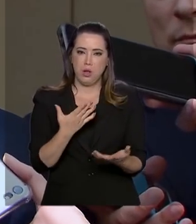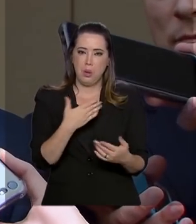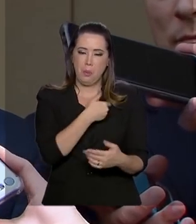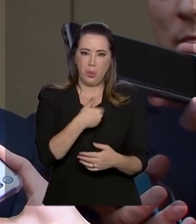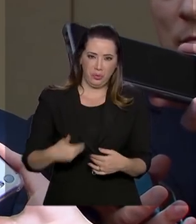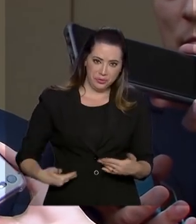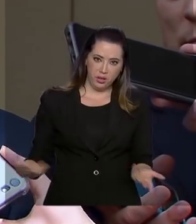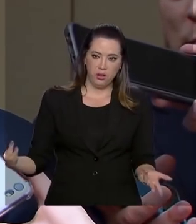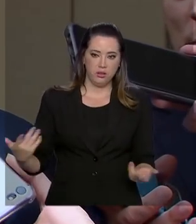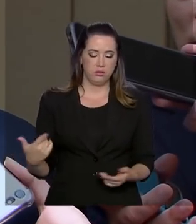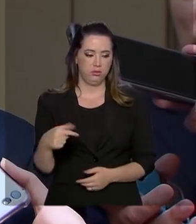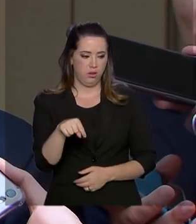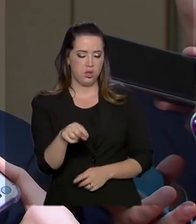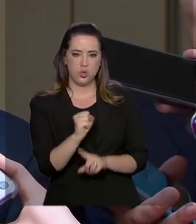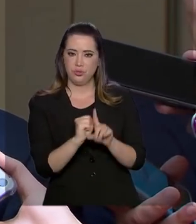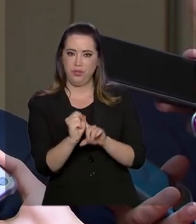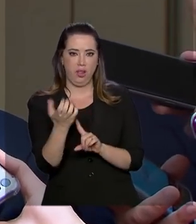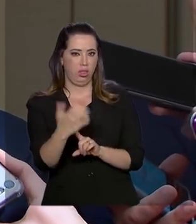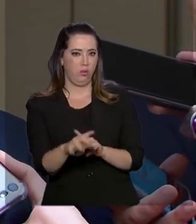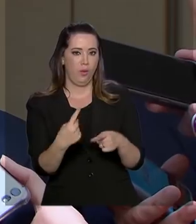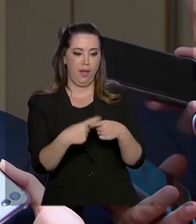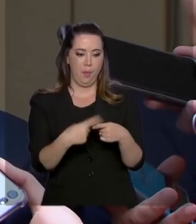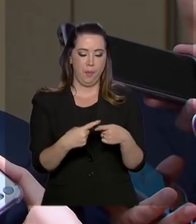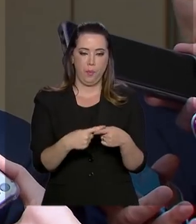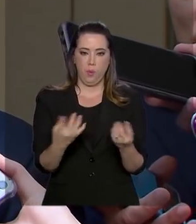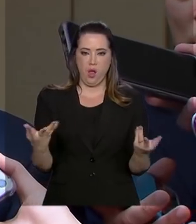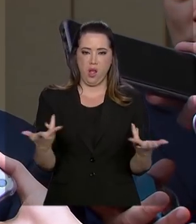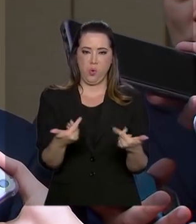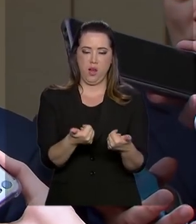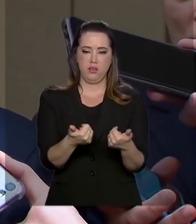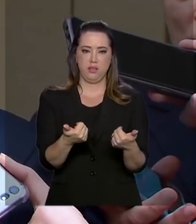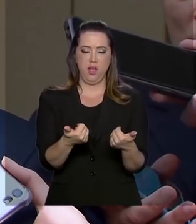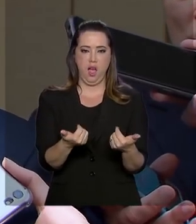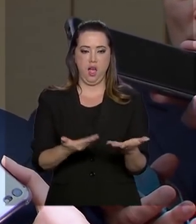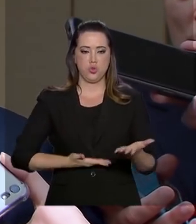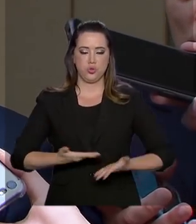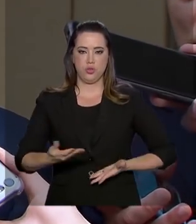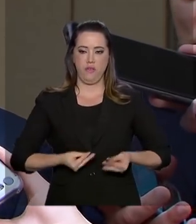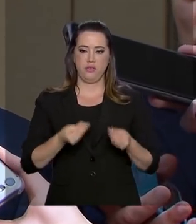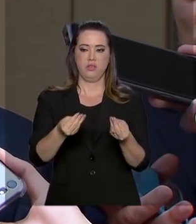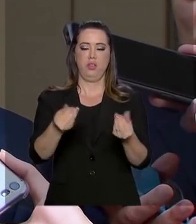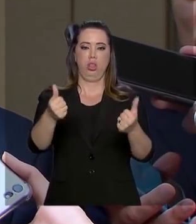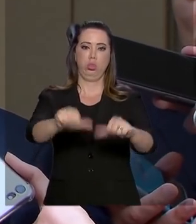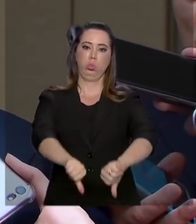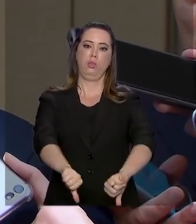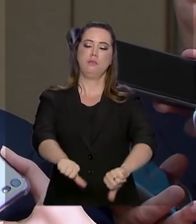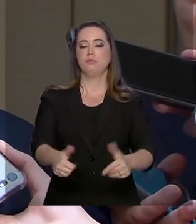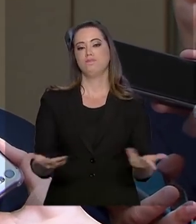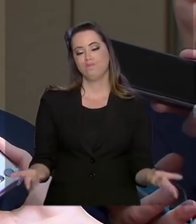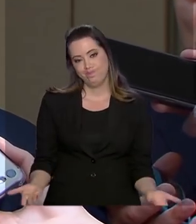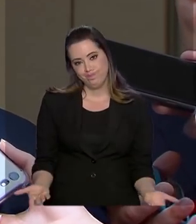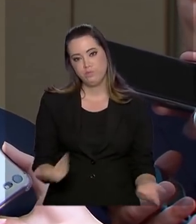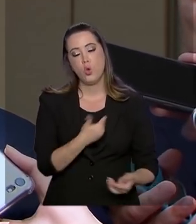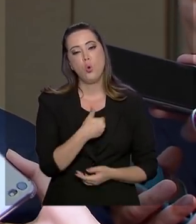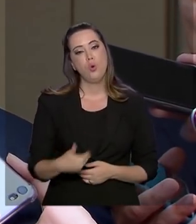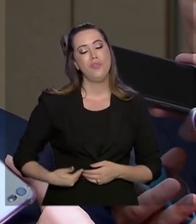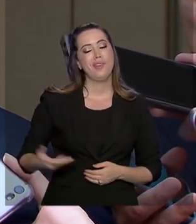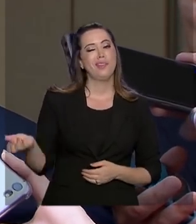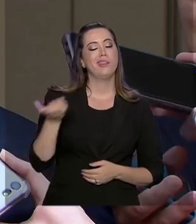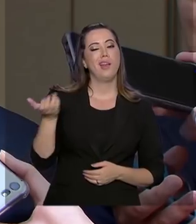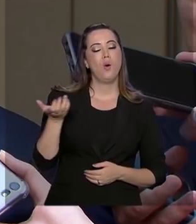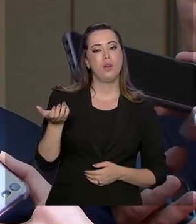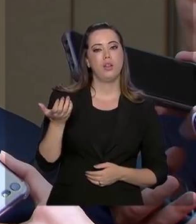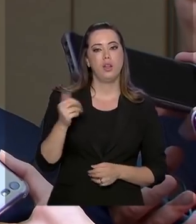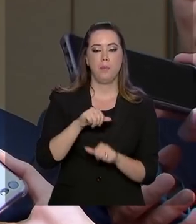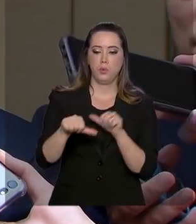satisfeita porque a qualidade dos serviços que lhes é ofertado como contrapartida não é adequada. Então, o o governo quer fazer também é uma